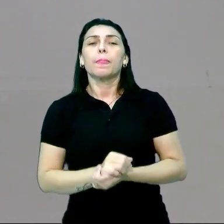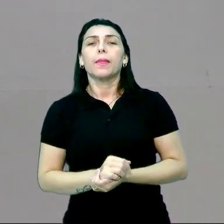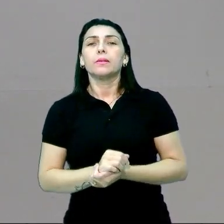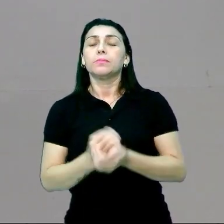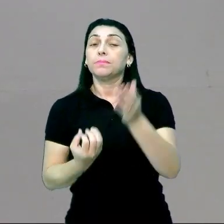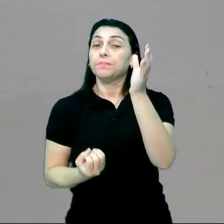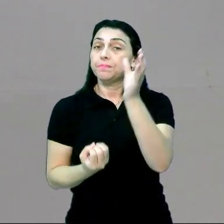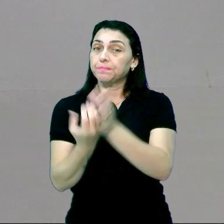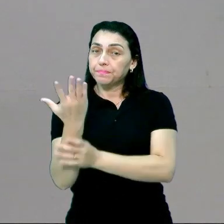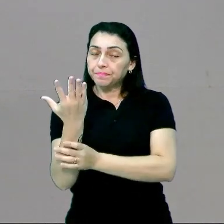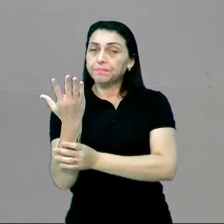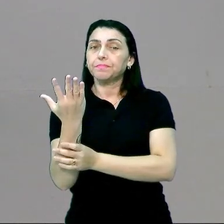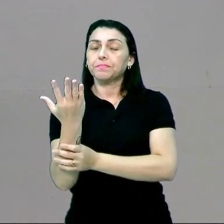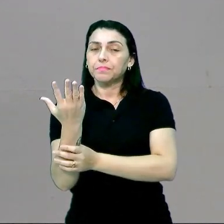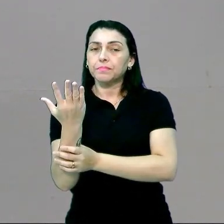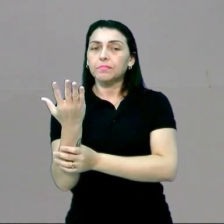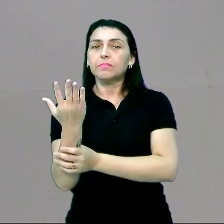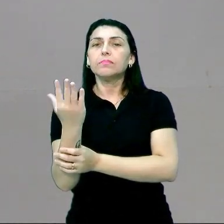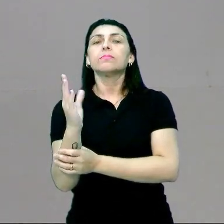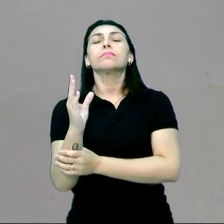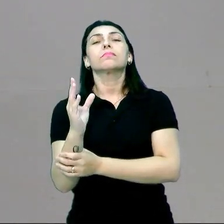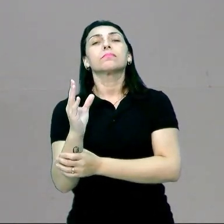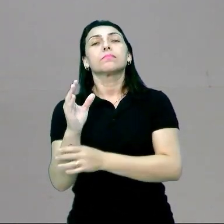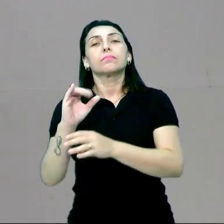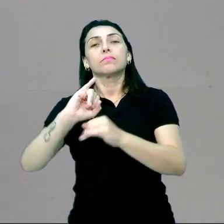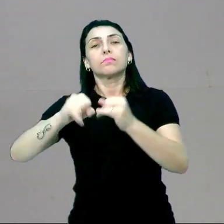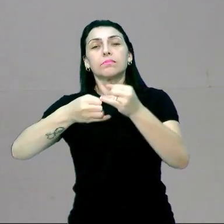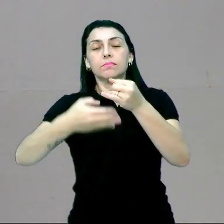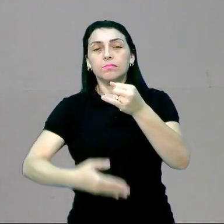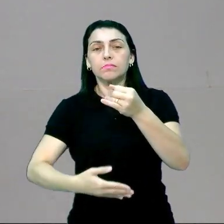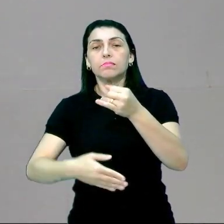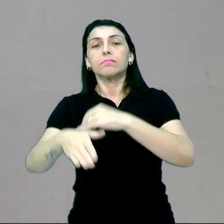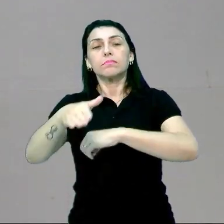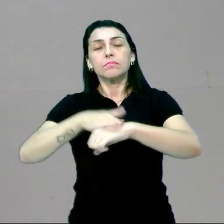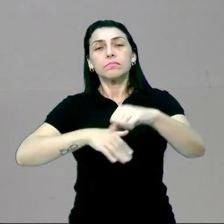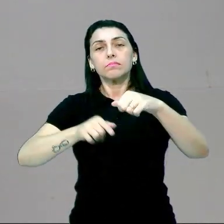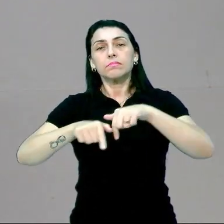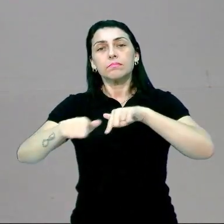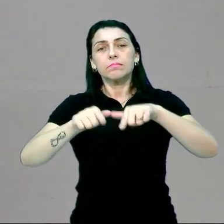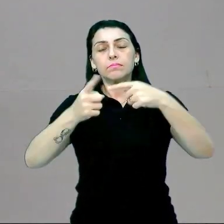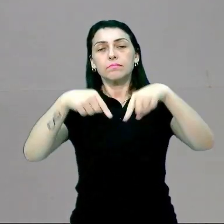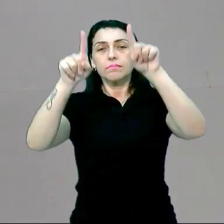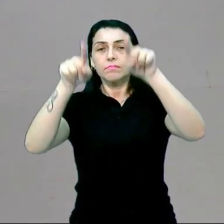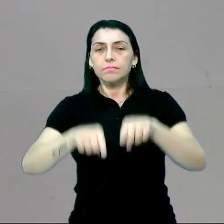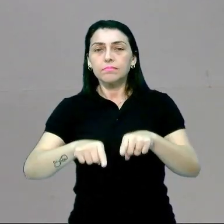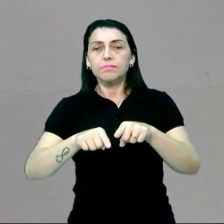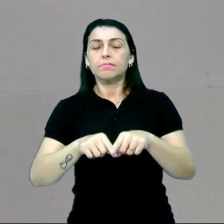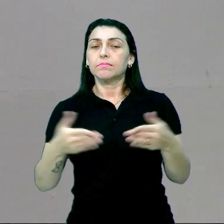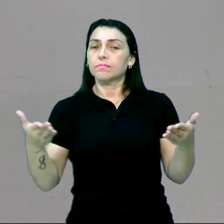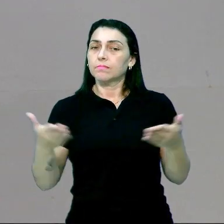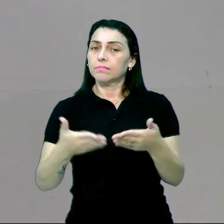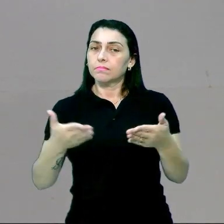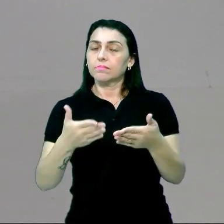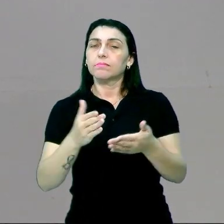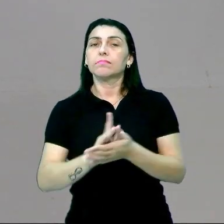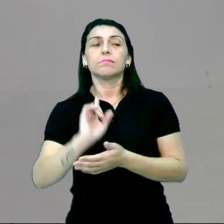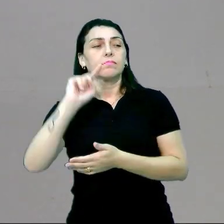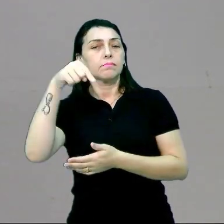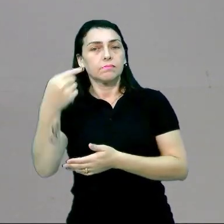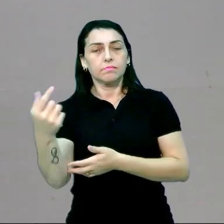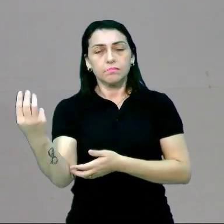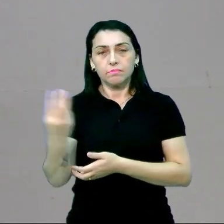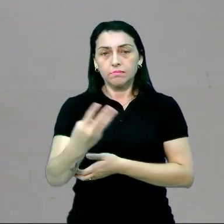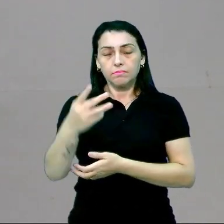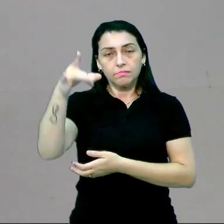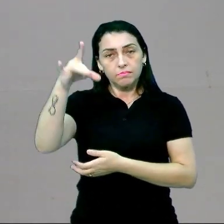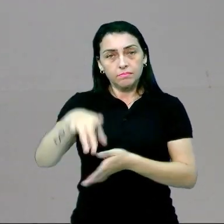a produtividade, o qual justifica a contratação desse profissional. Agora, nós vamos para a nossa